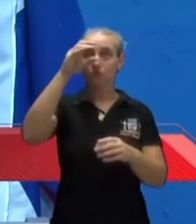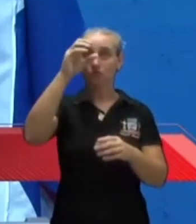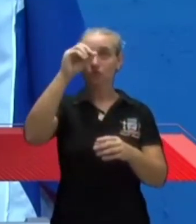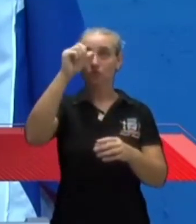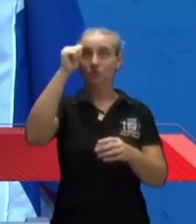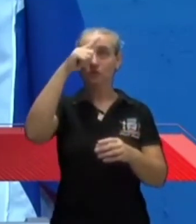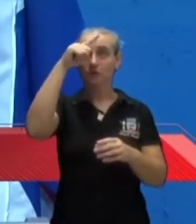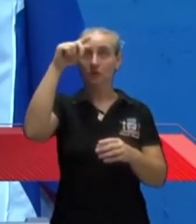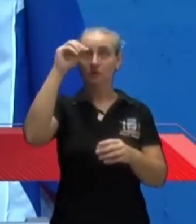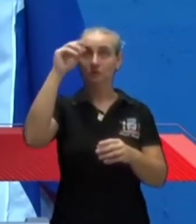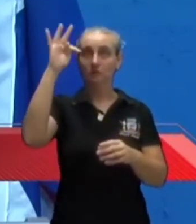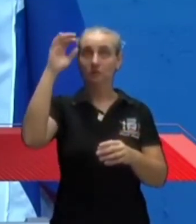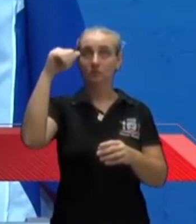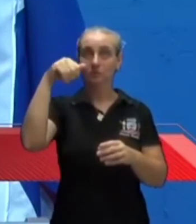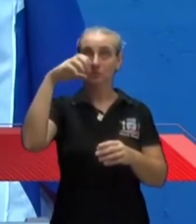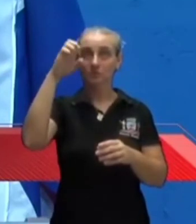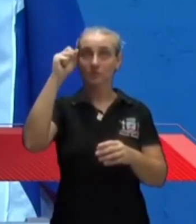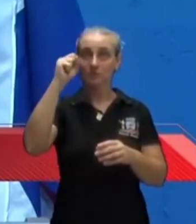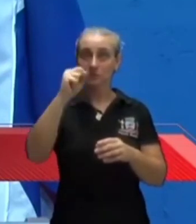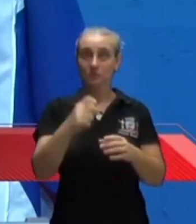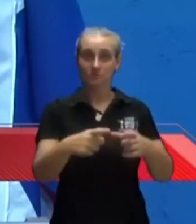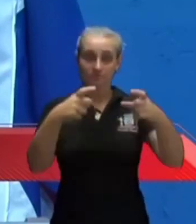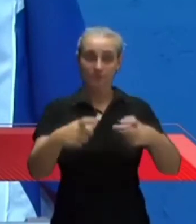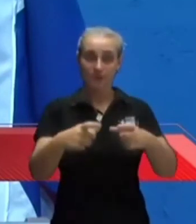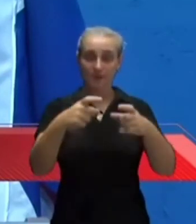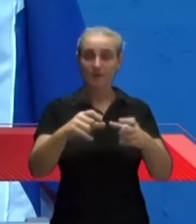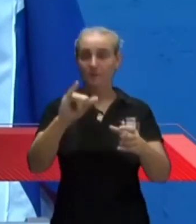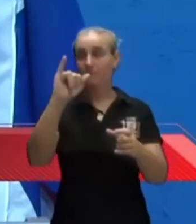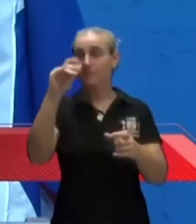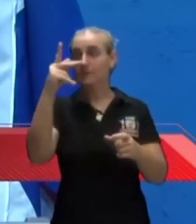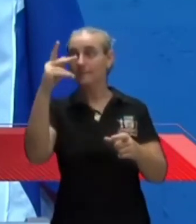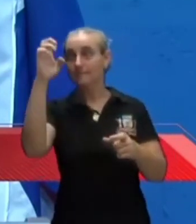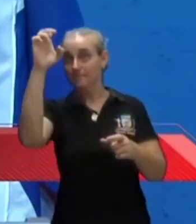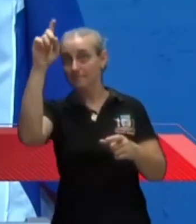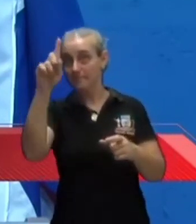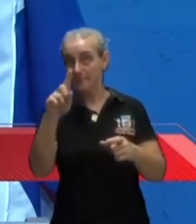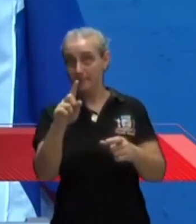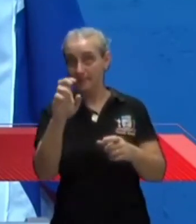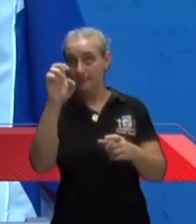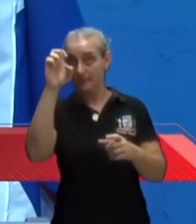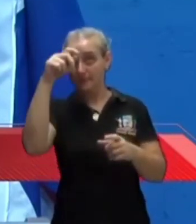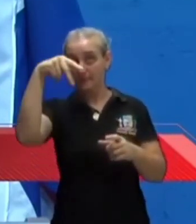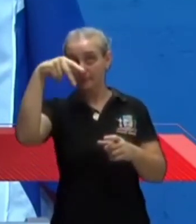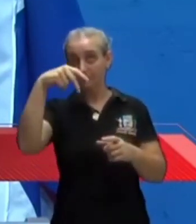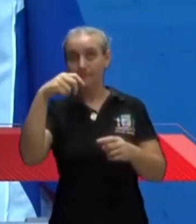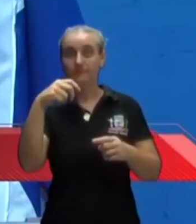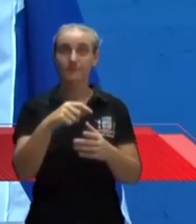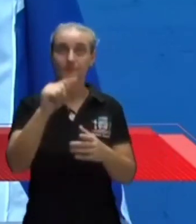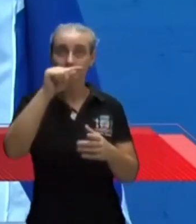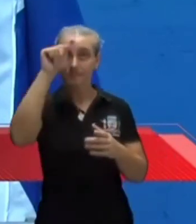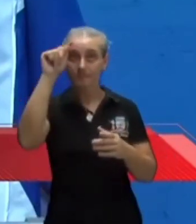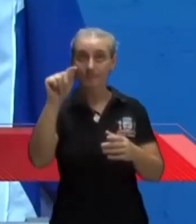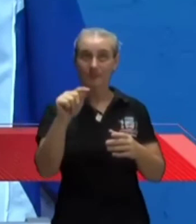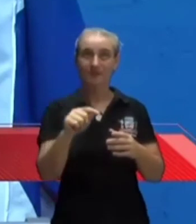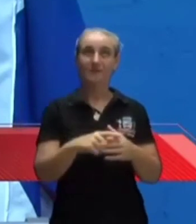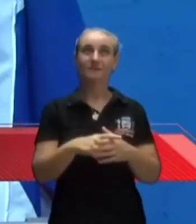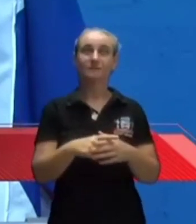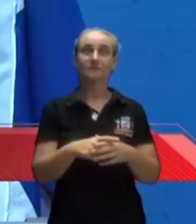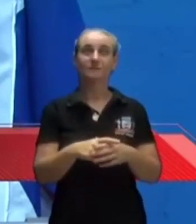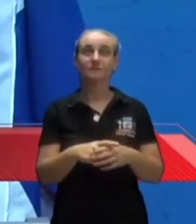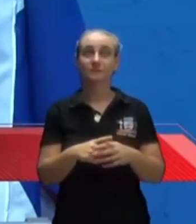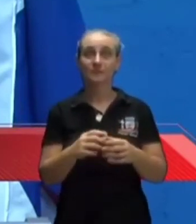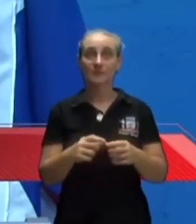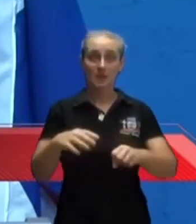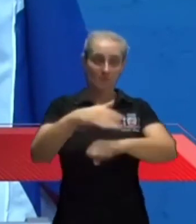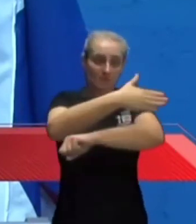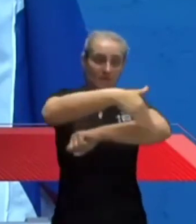bairro IP. Ali é uma avenida, depois dos trilhos do trem ali, que é muito movimentada, uma avenida